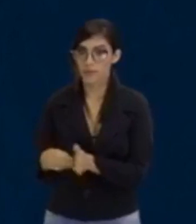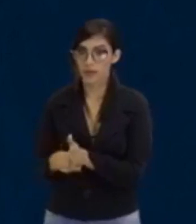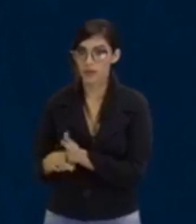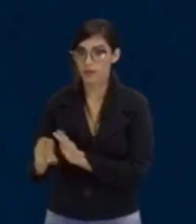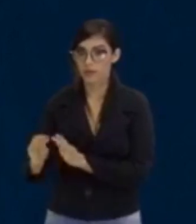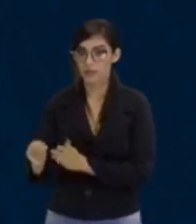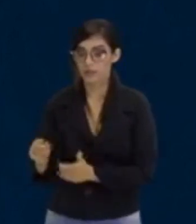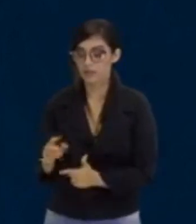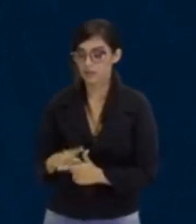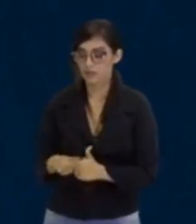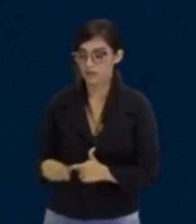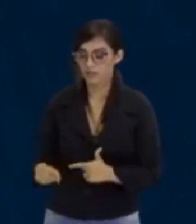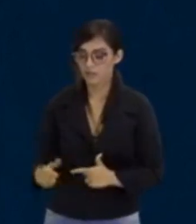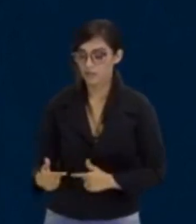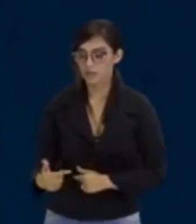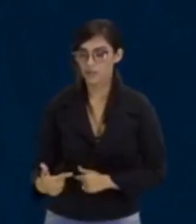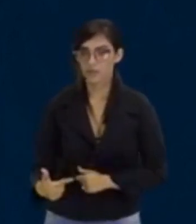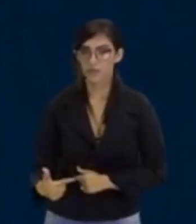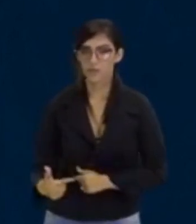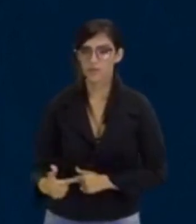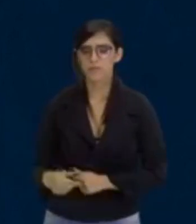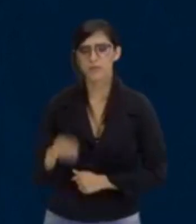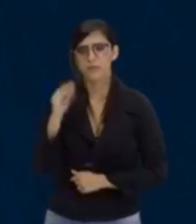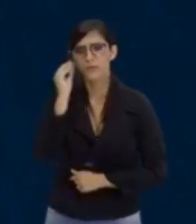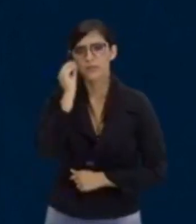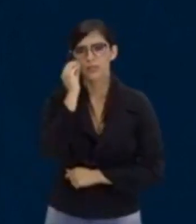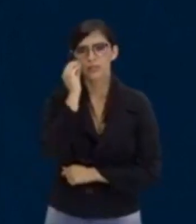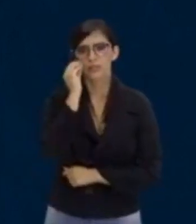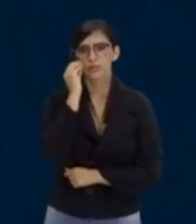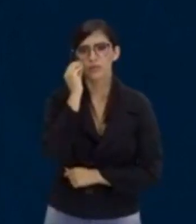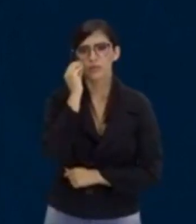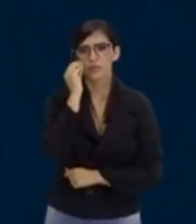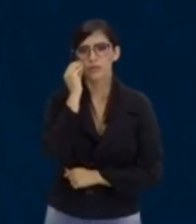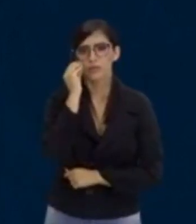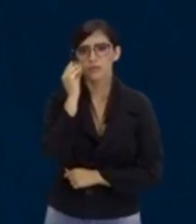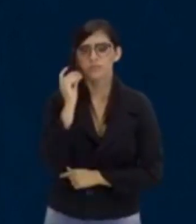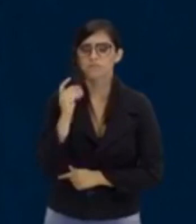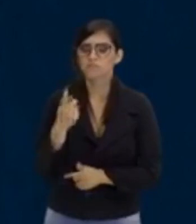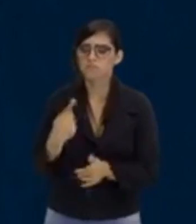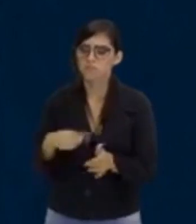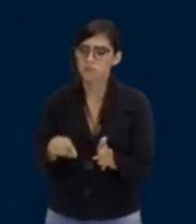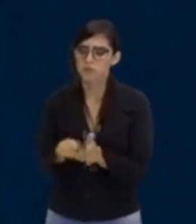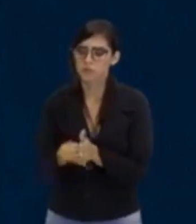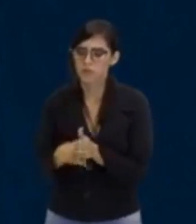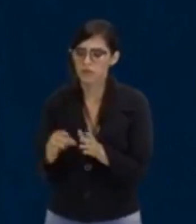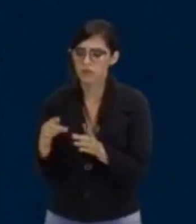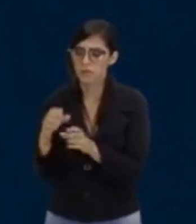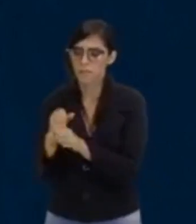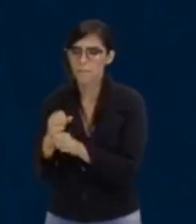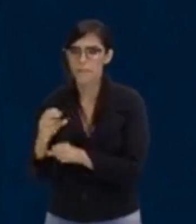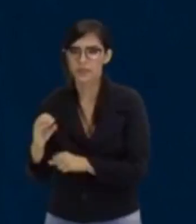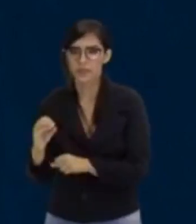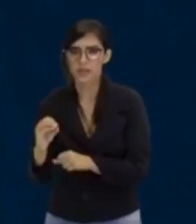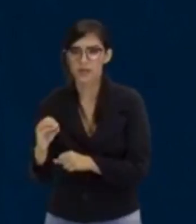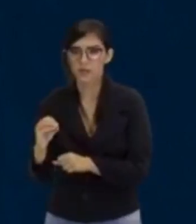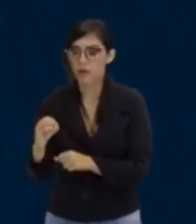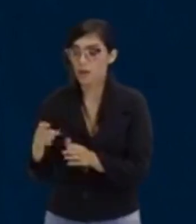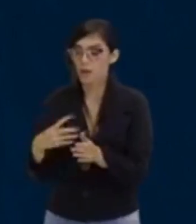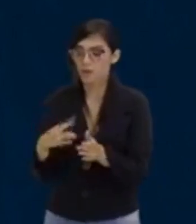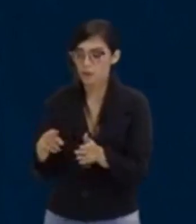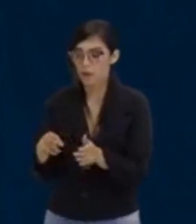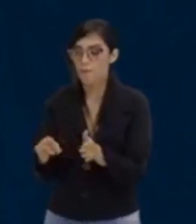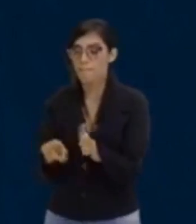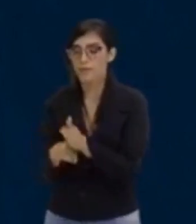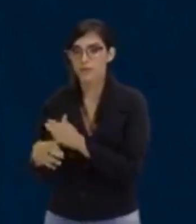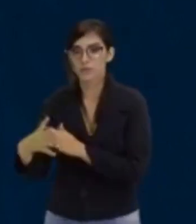sobre 2. Mas preste atenção, criança. Menos 4 mais zero é menos 4. O zero não muda nada na soma.